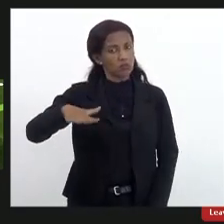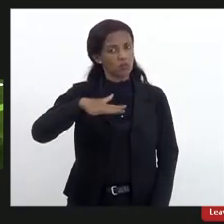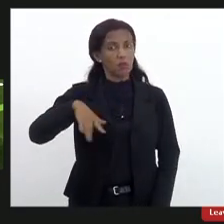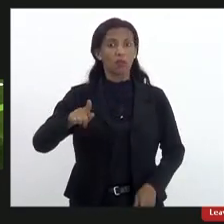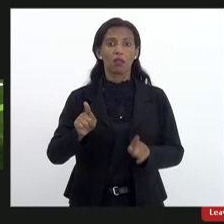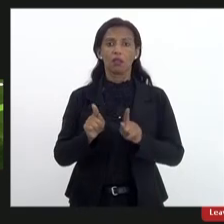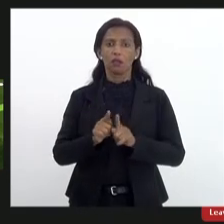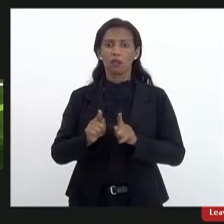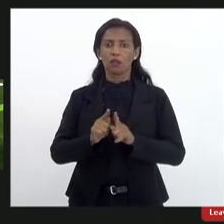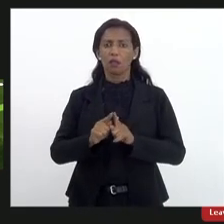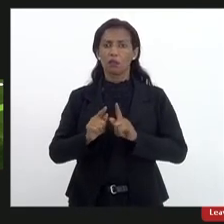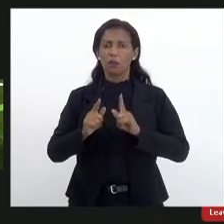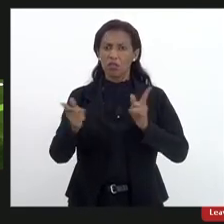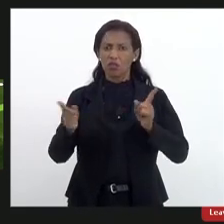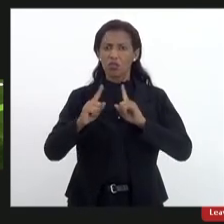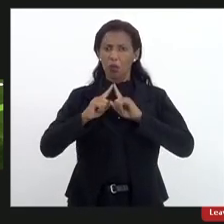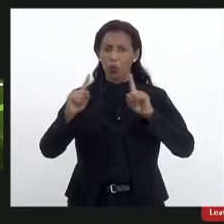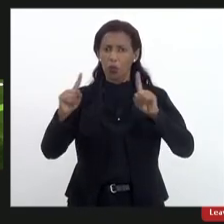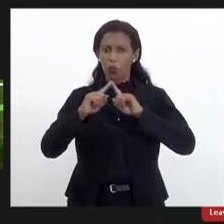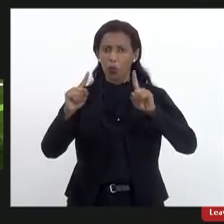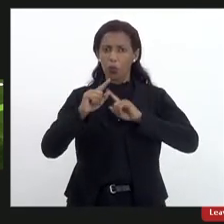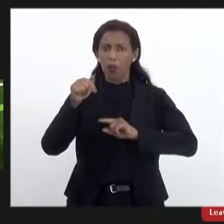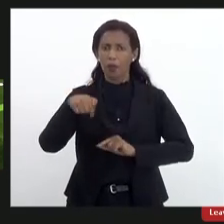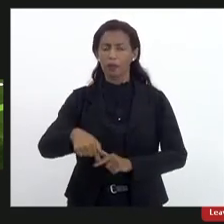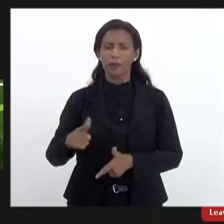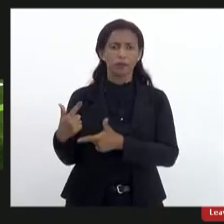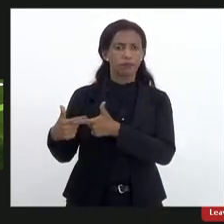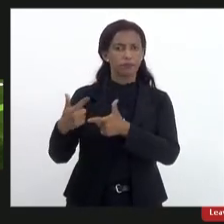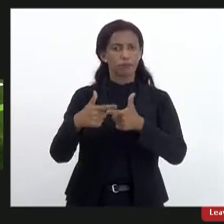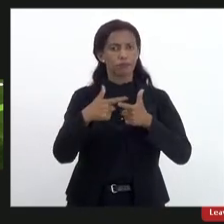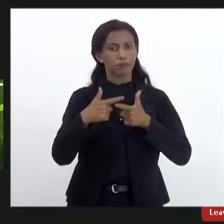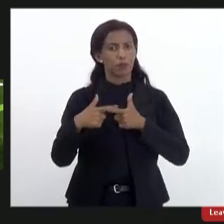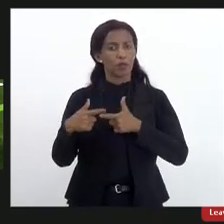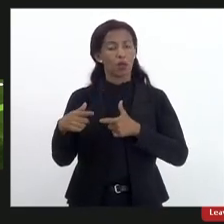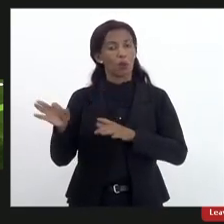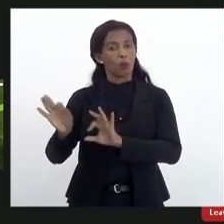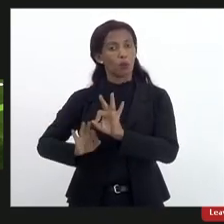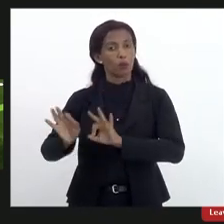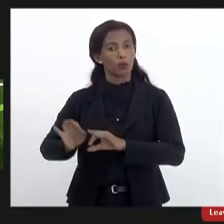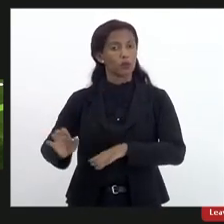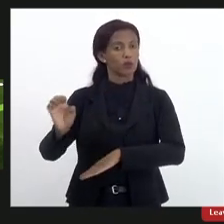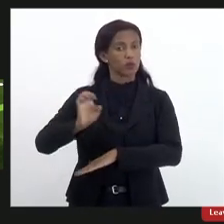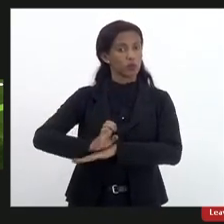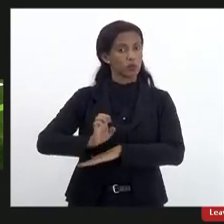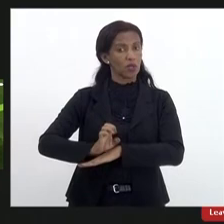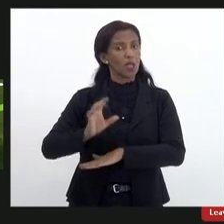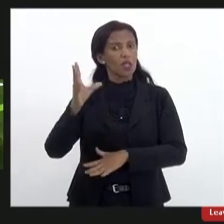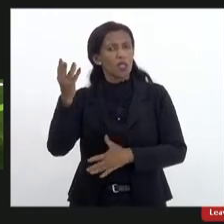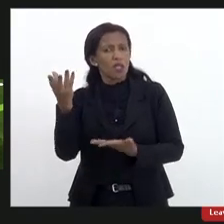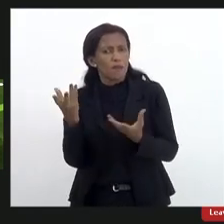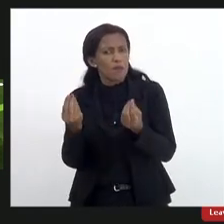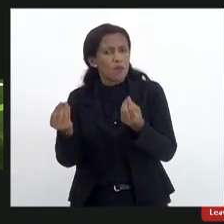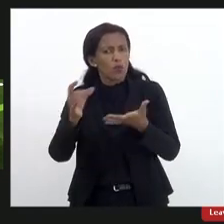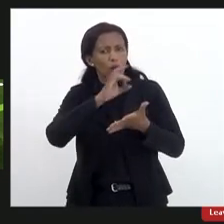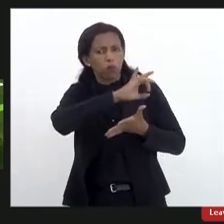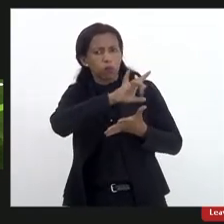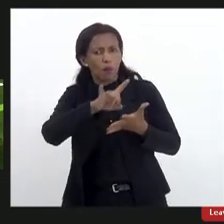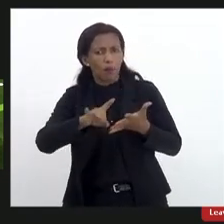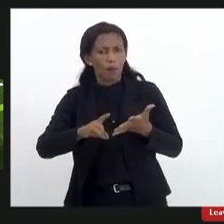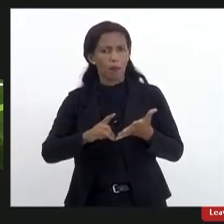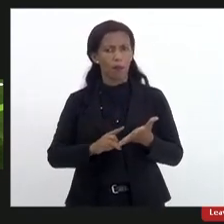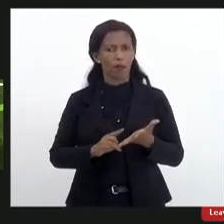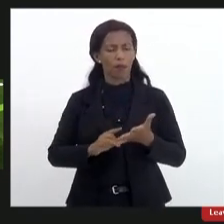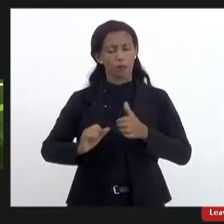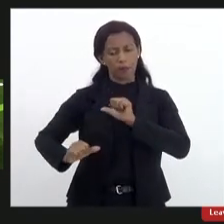também de estar denunciando essa situação em relação ao plano estadual que muitas das questões sobre a reestruturação